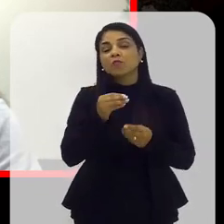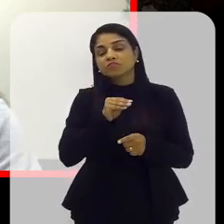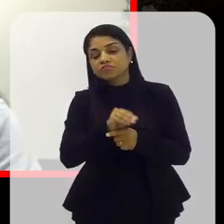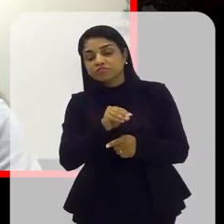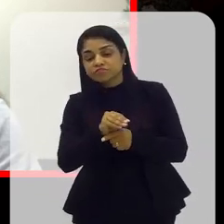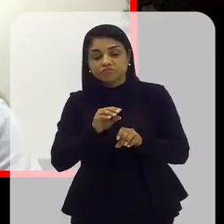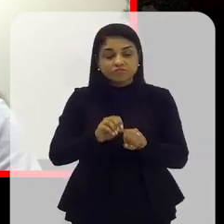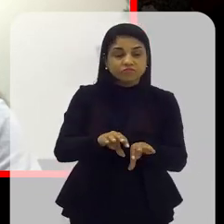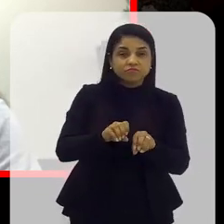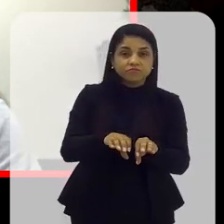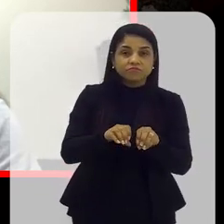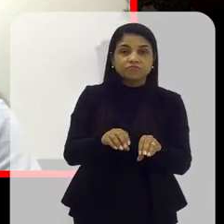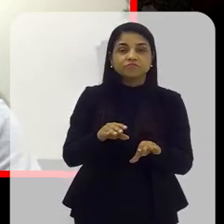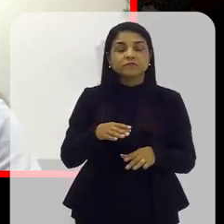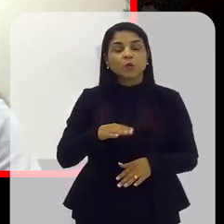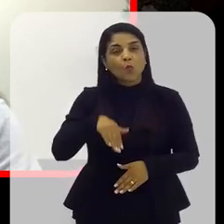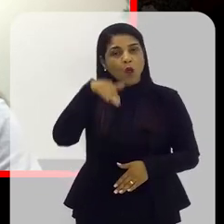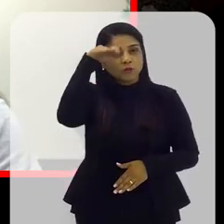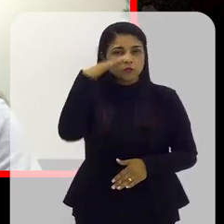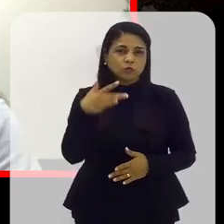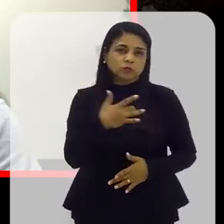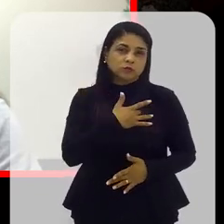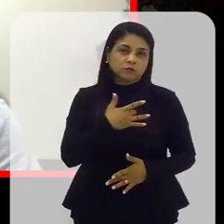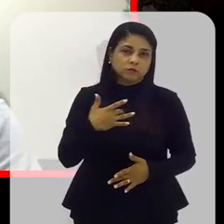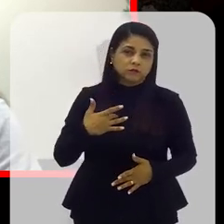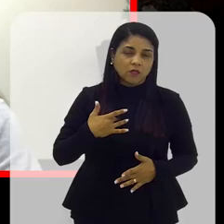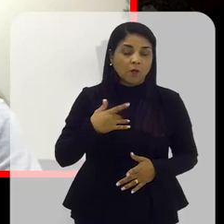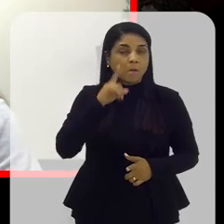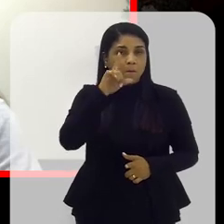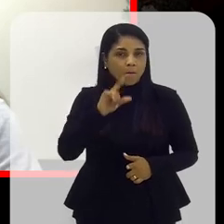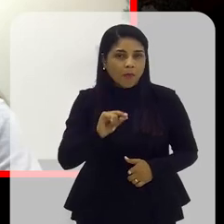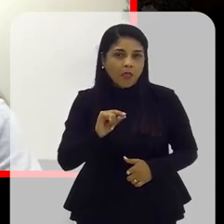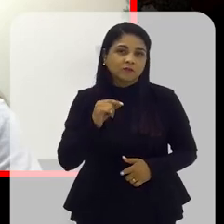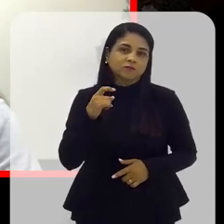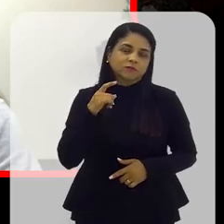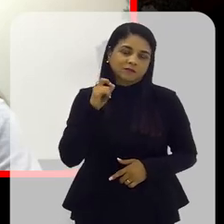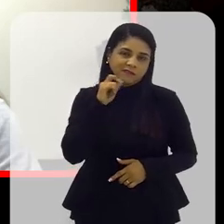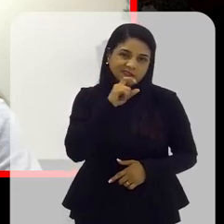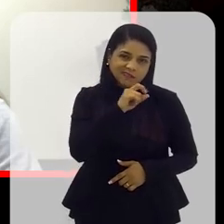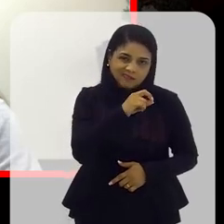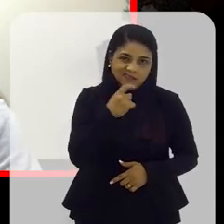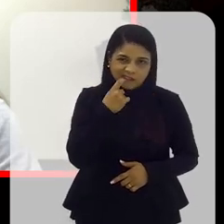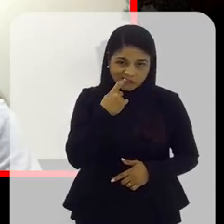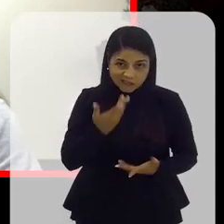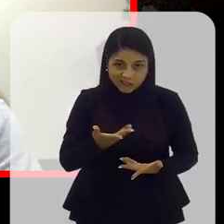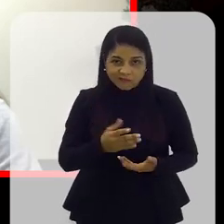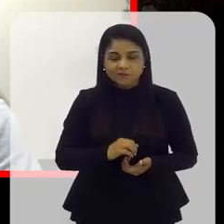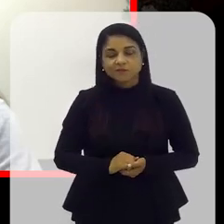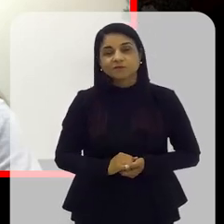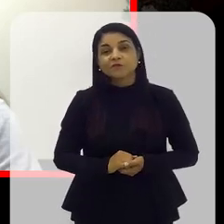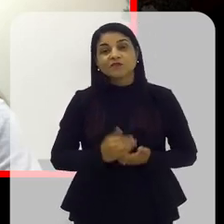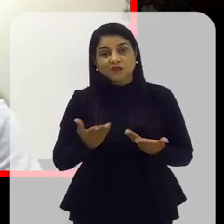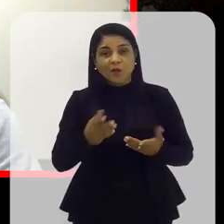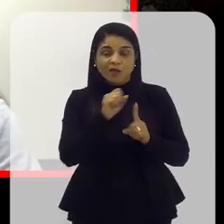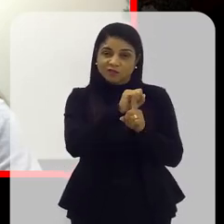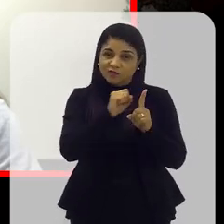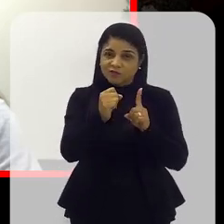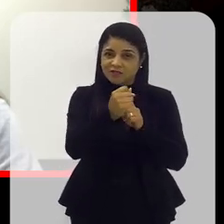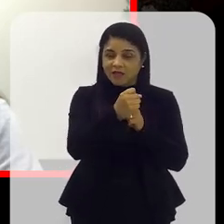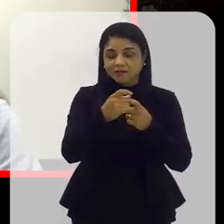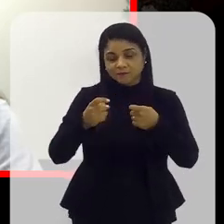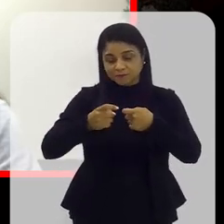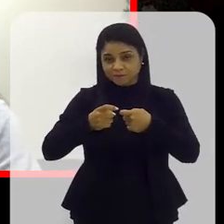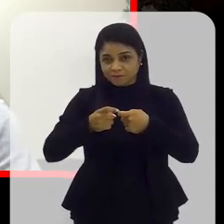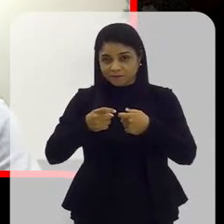para que ela seja um adulto mais saudável e com menos apropriação a ter carne? Pois é, a